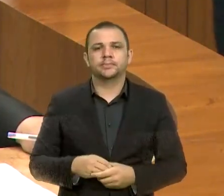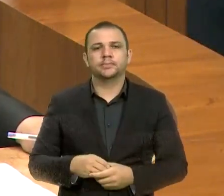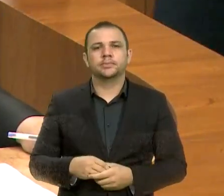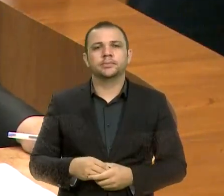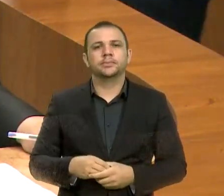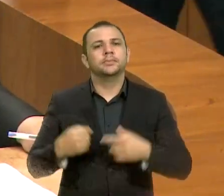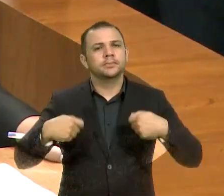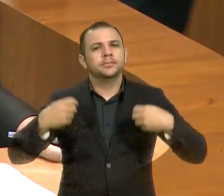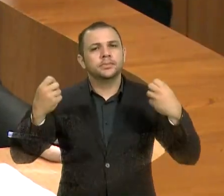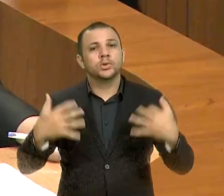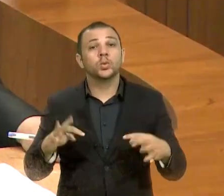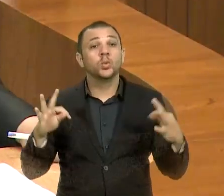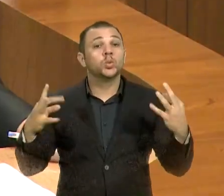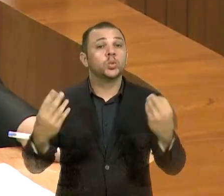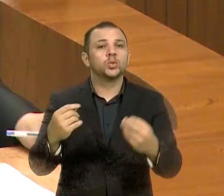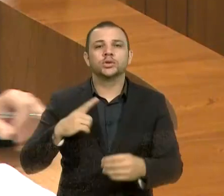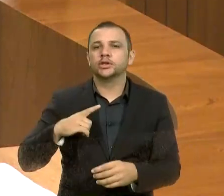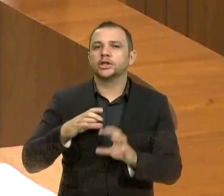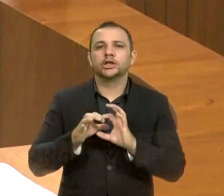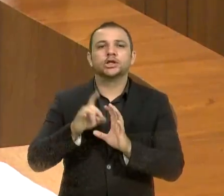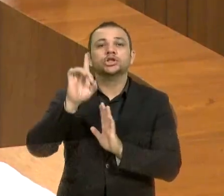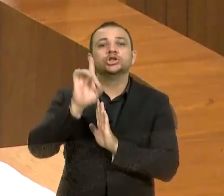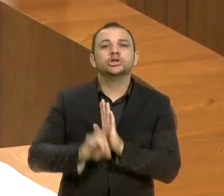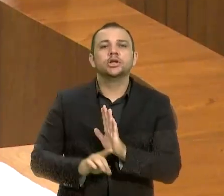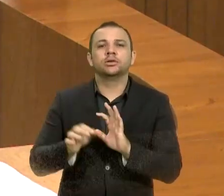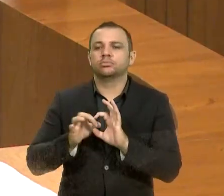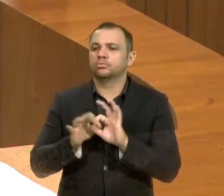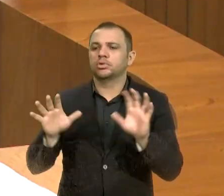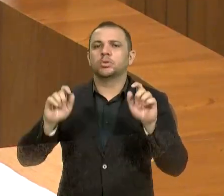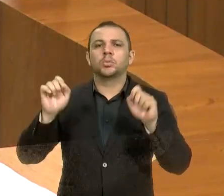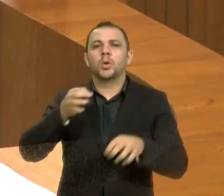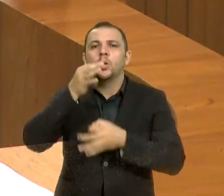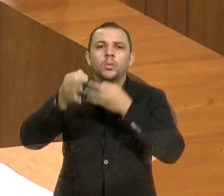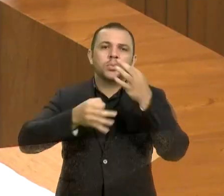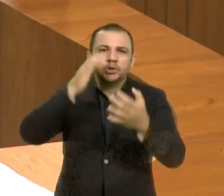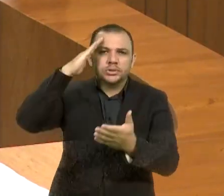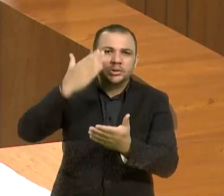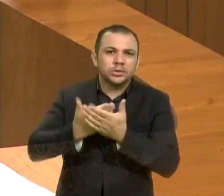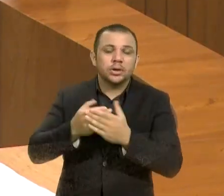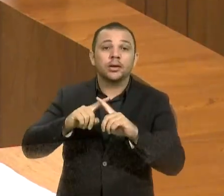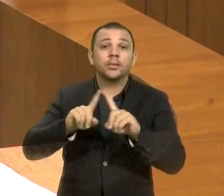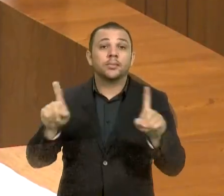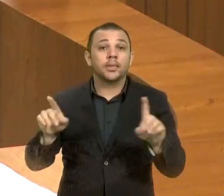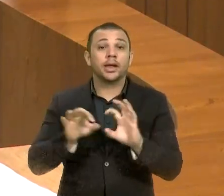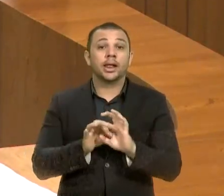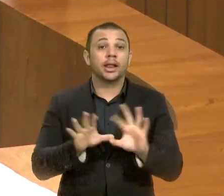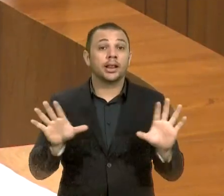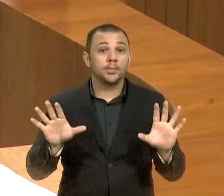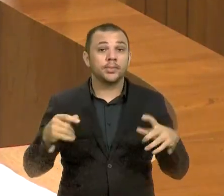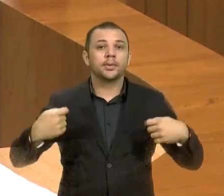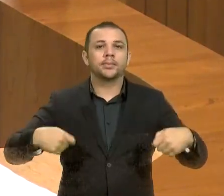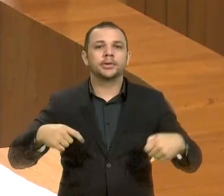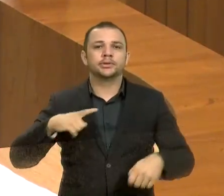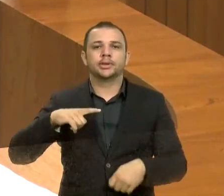expressar suas opiniões e crença, mas essa liberdade deve ser exercida com